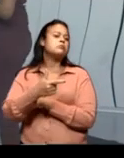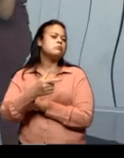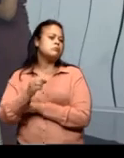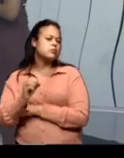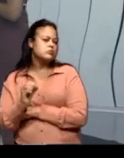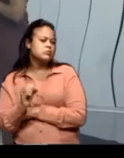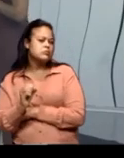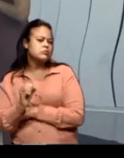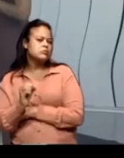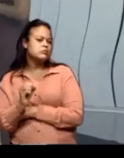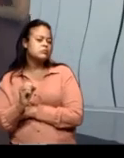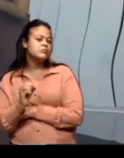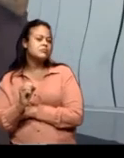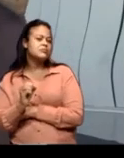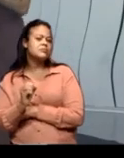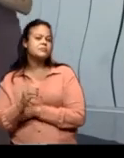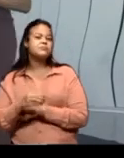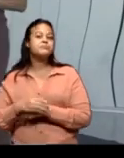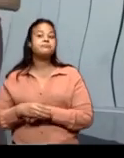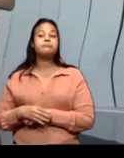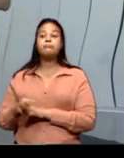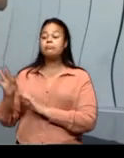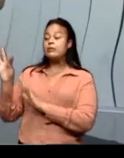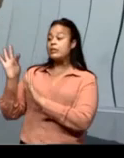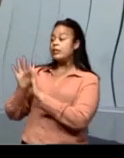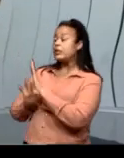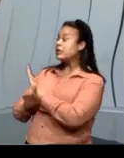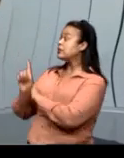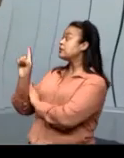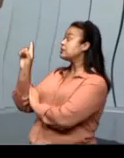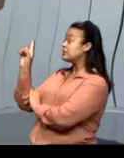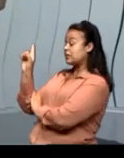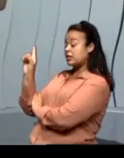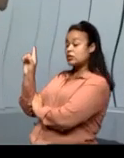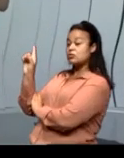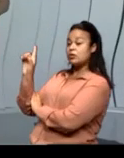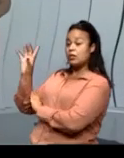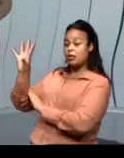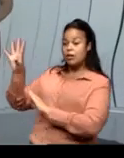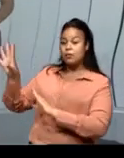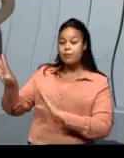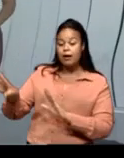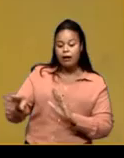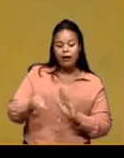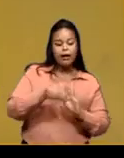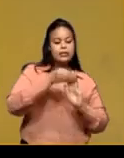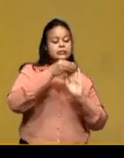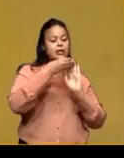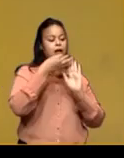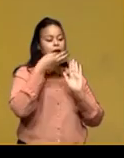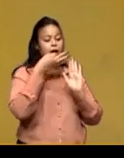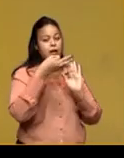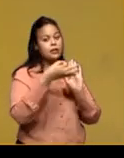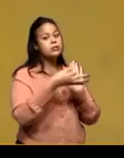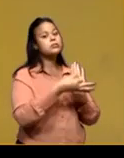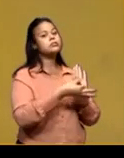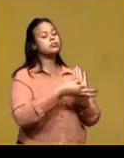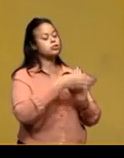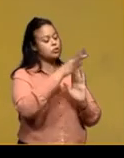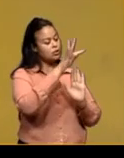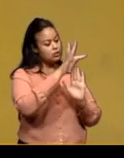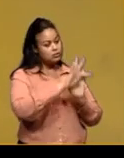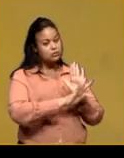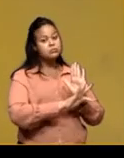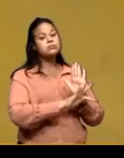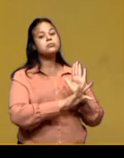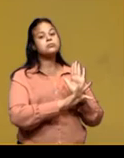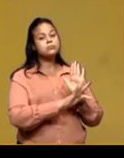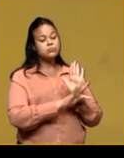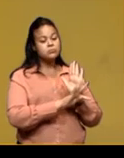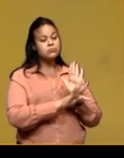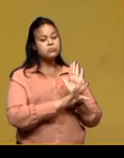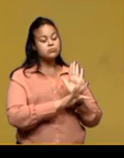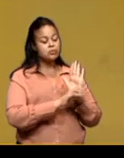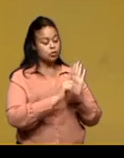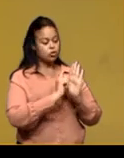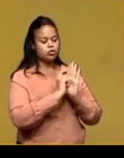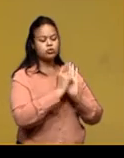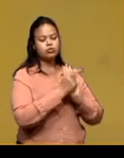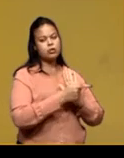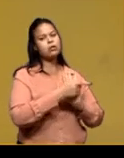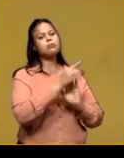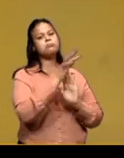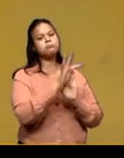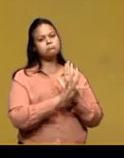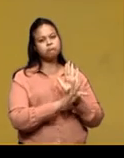desse texto. Esse texto é uma resenha crítica. A resenha crítica, né, é um gênero